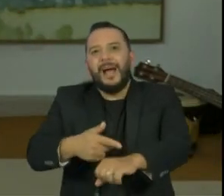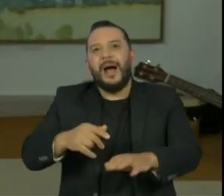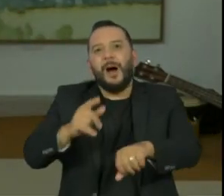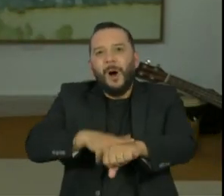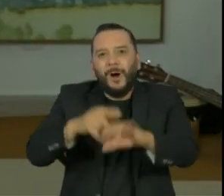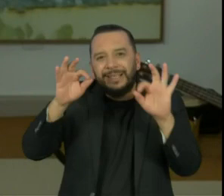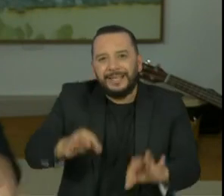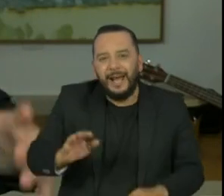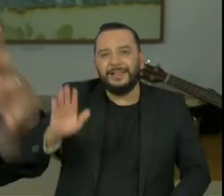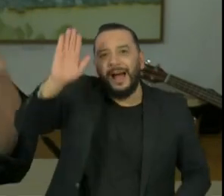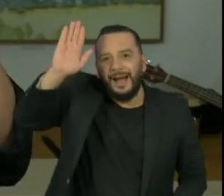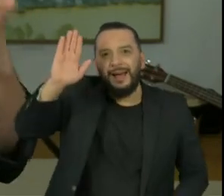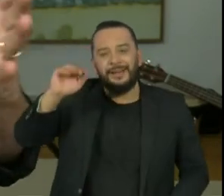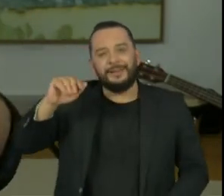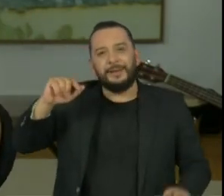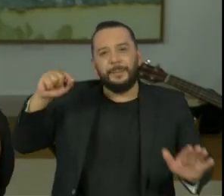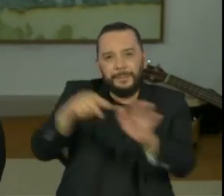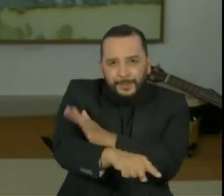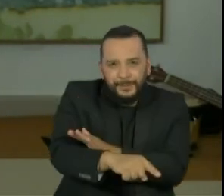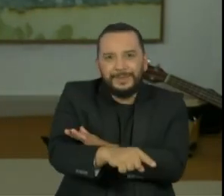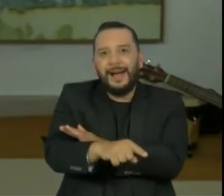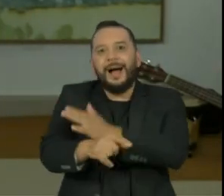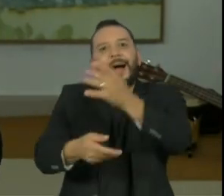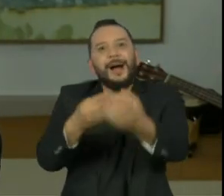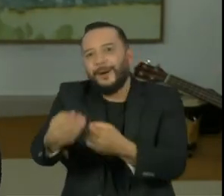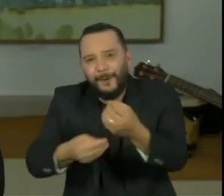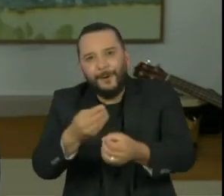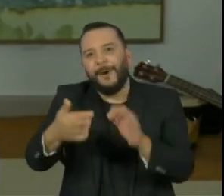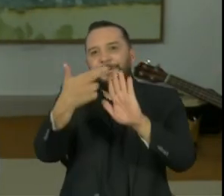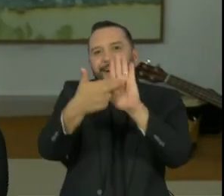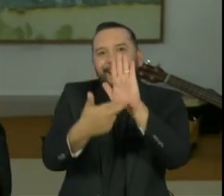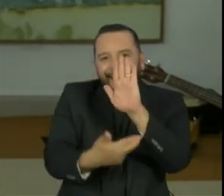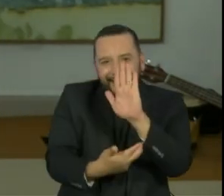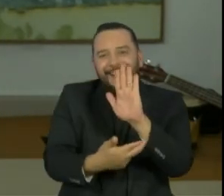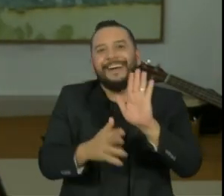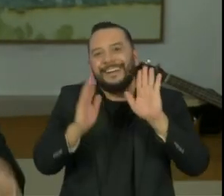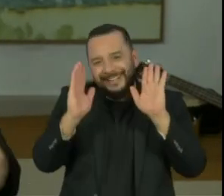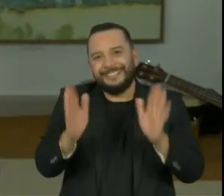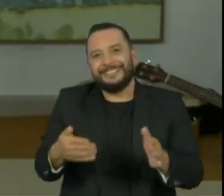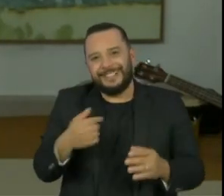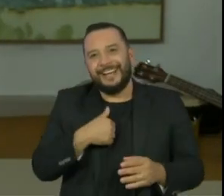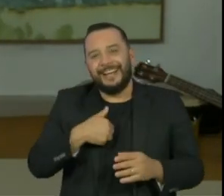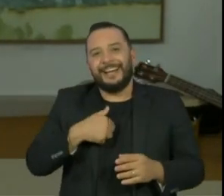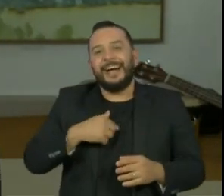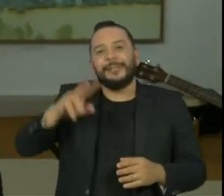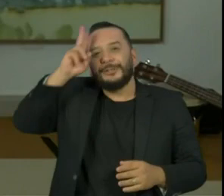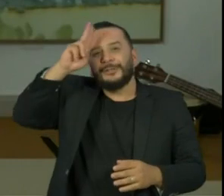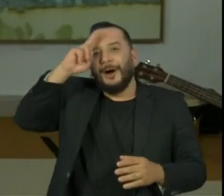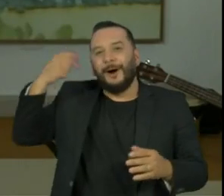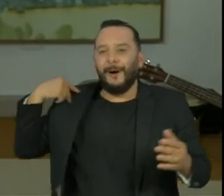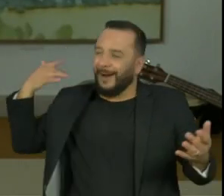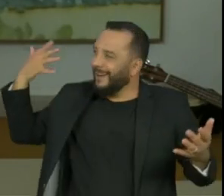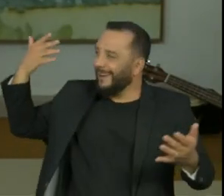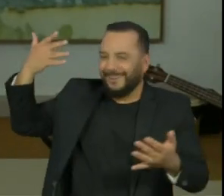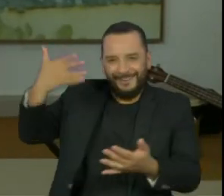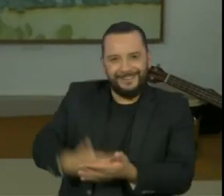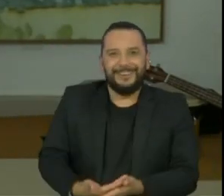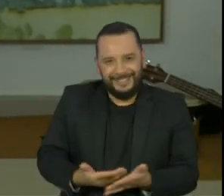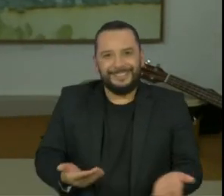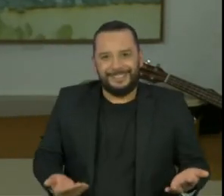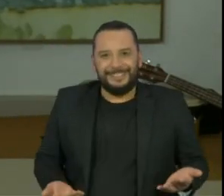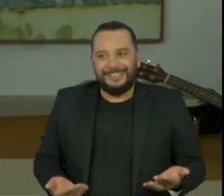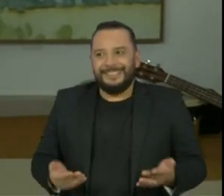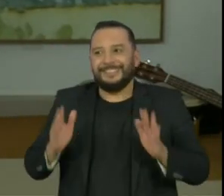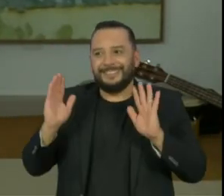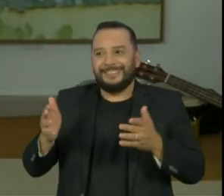do que representa o programa, os bordões que existem, a história do programa, dos meus programas